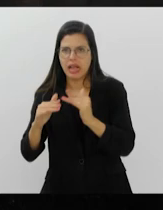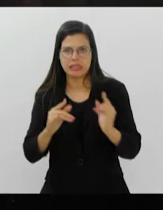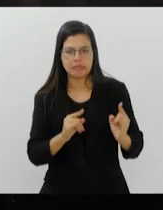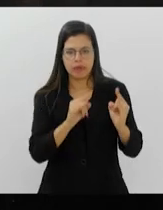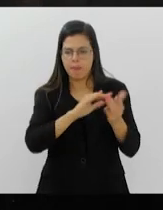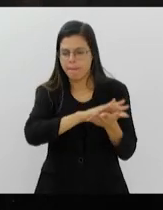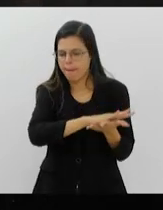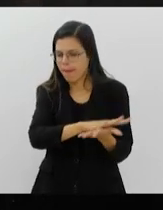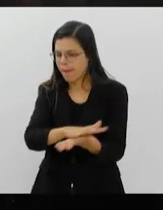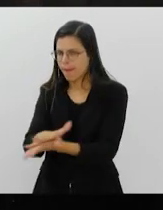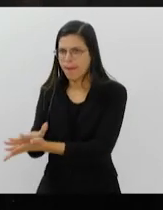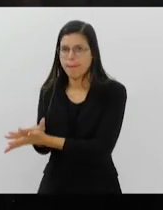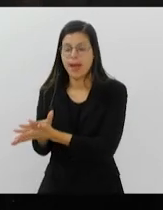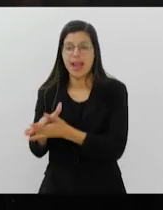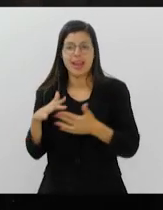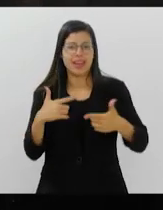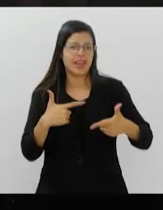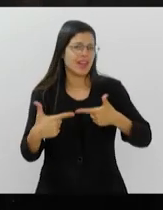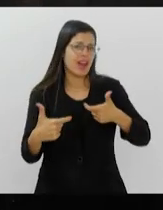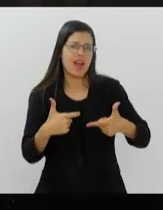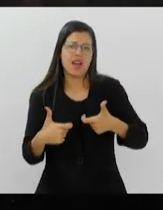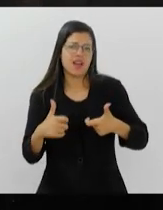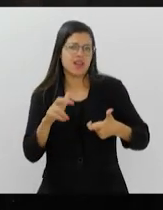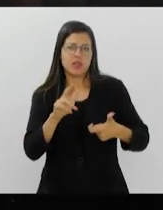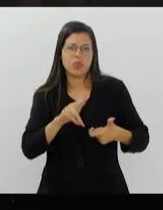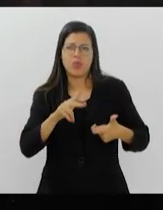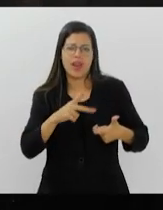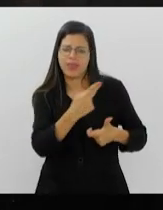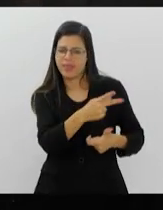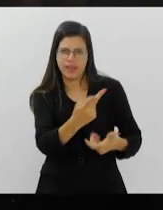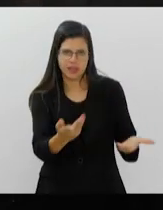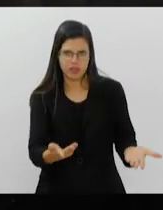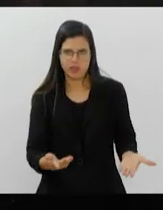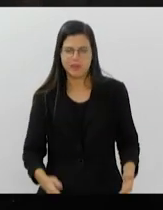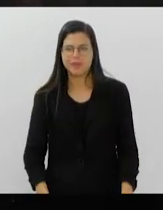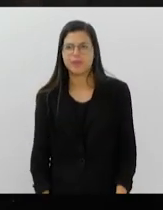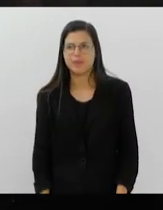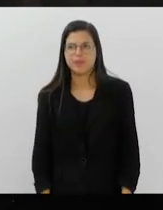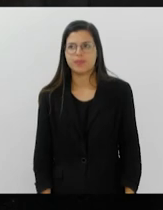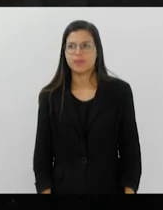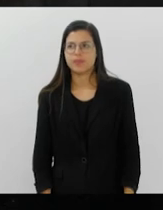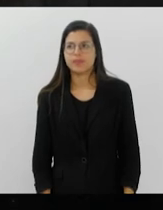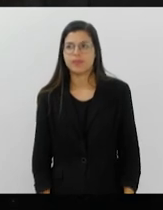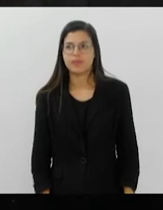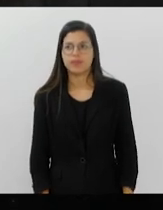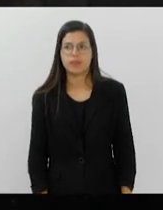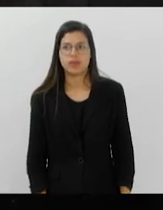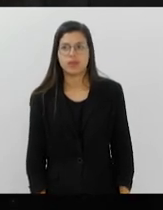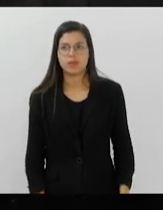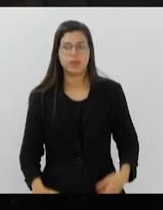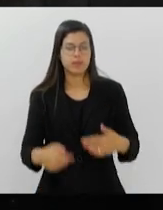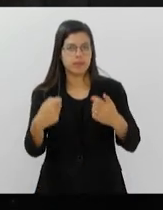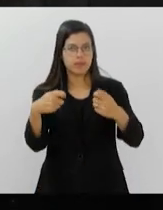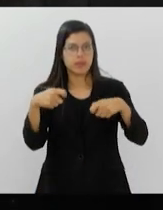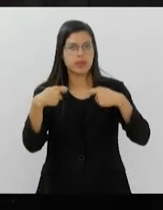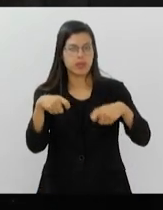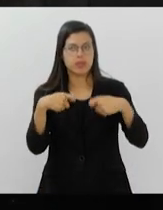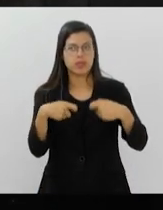em guerras que não lhe pertencem. então se faz necessário